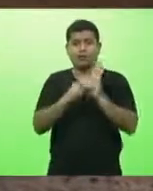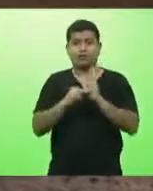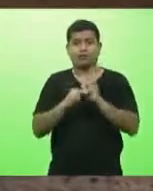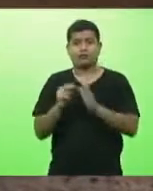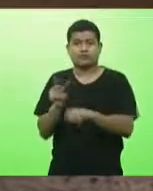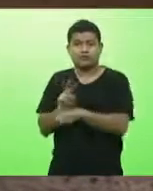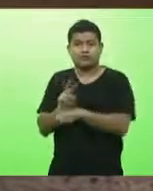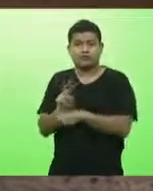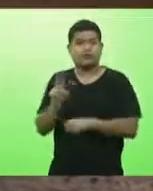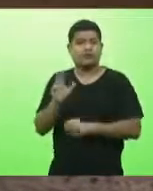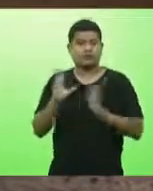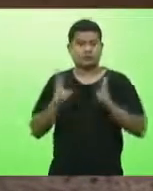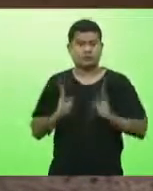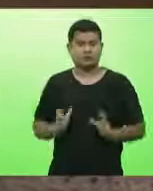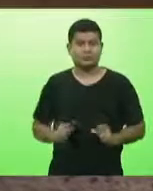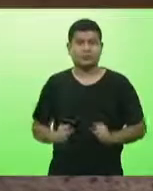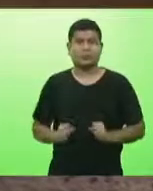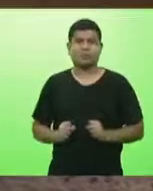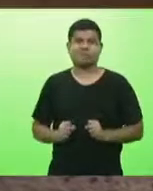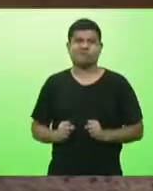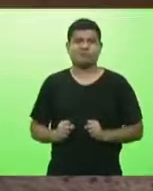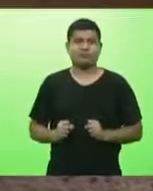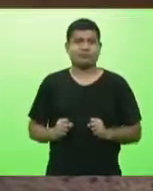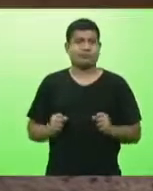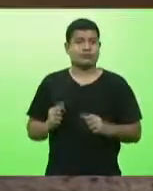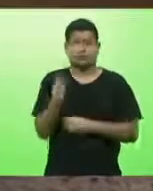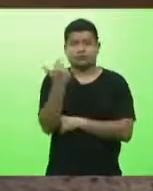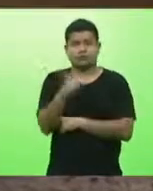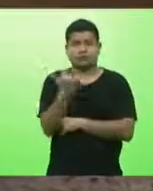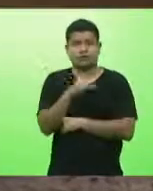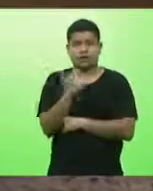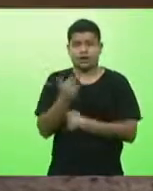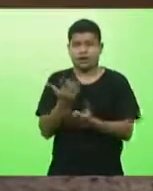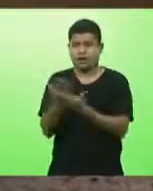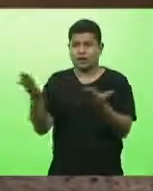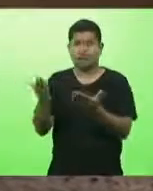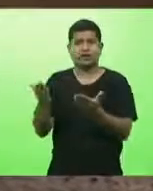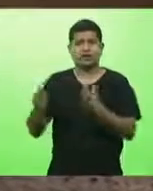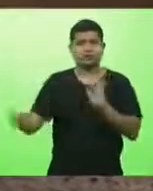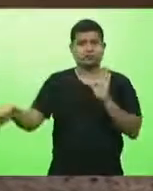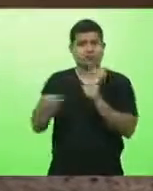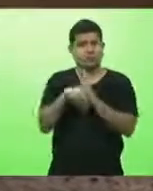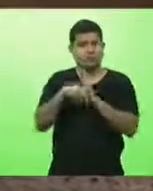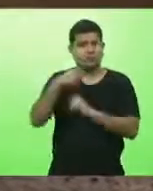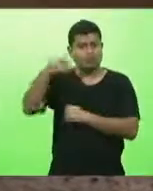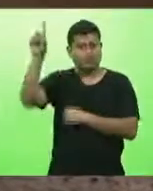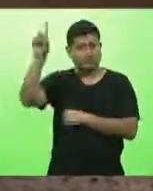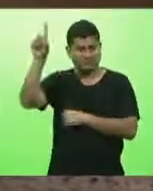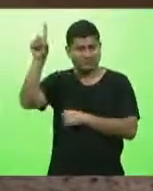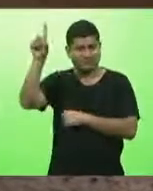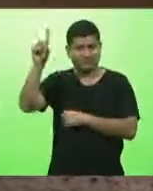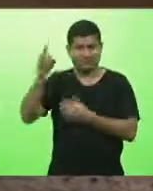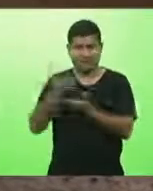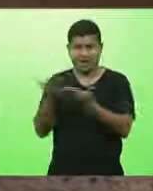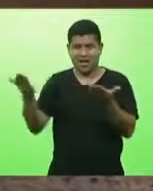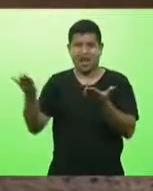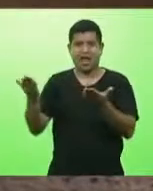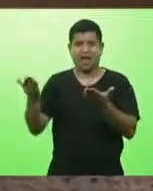deputado Berlanda que obedece mais do que o povo de Deus o povo evangélico o povo religioso